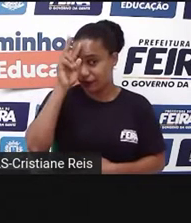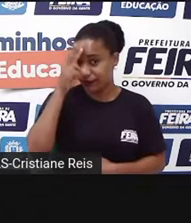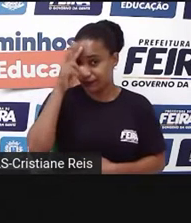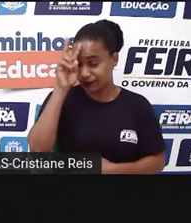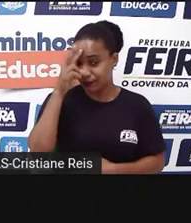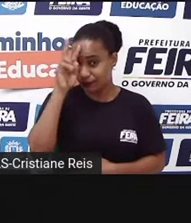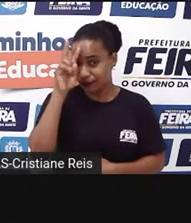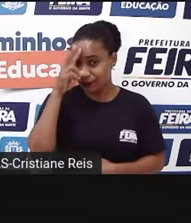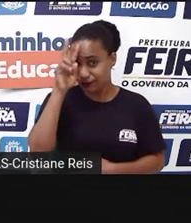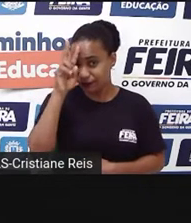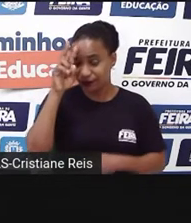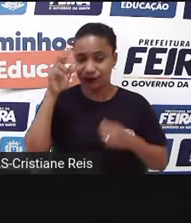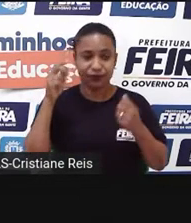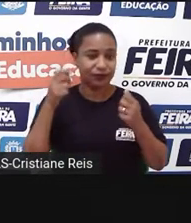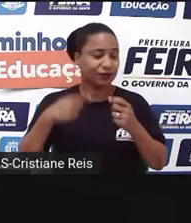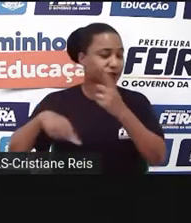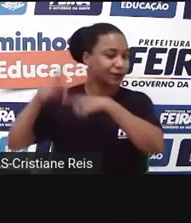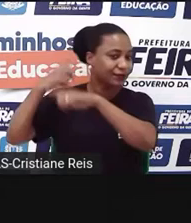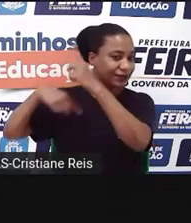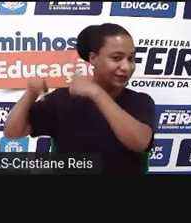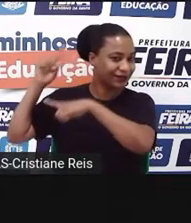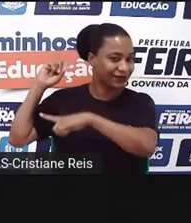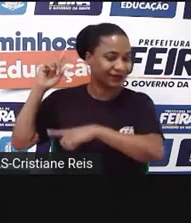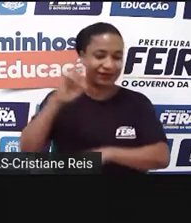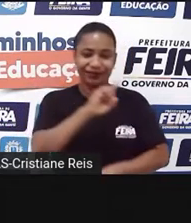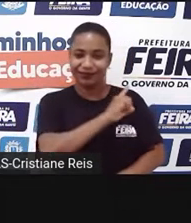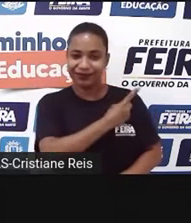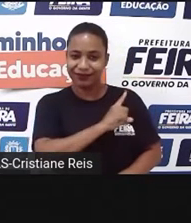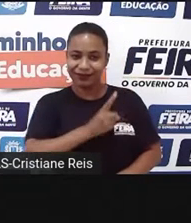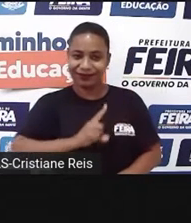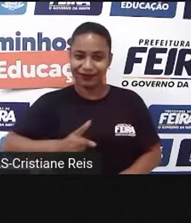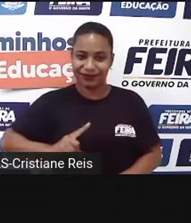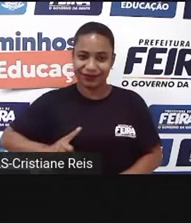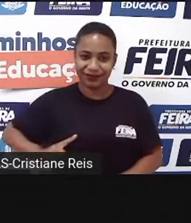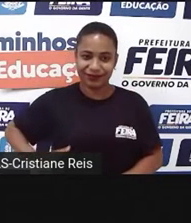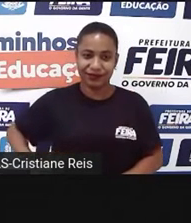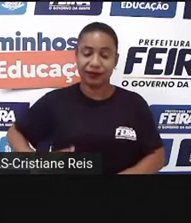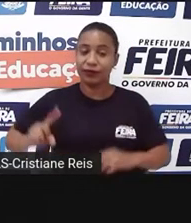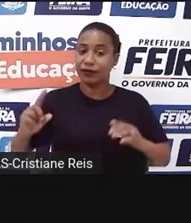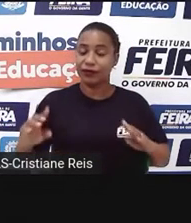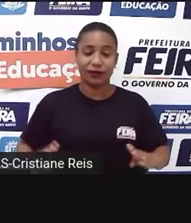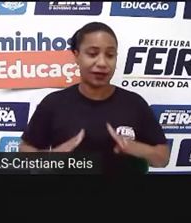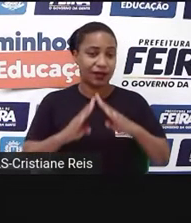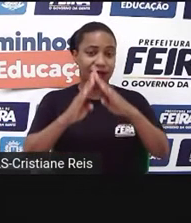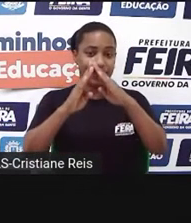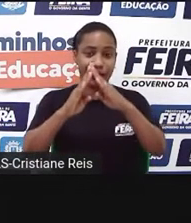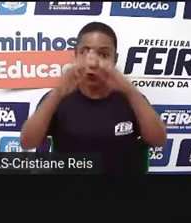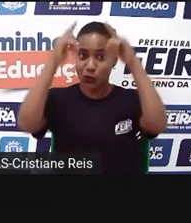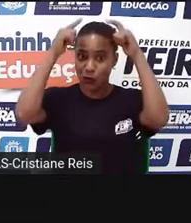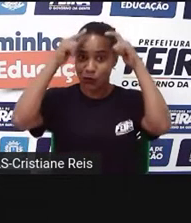que lá na Dinamarca, no castelo de Elsinore,